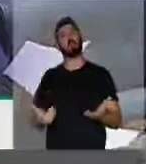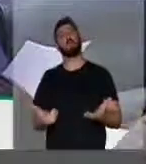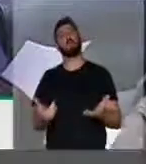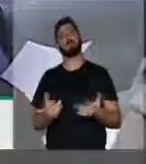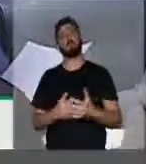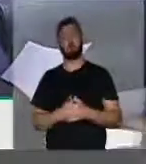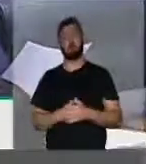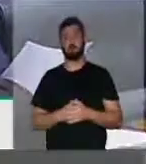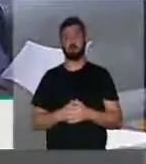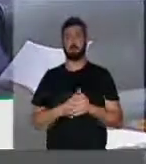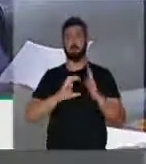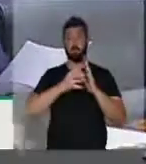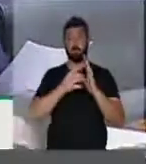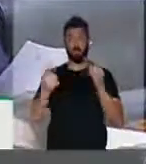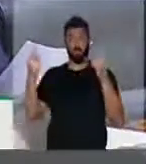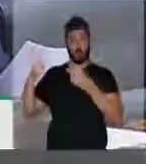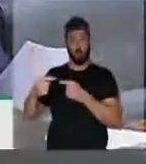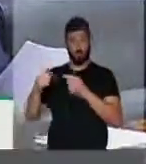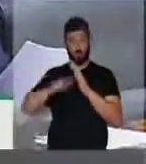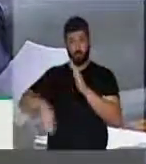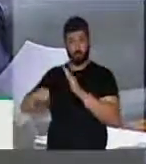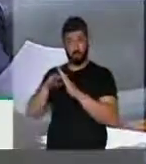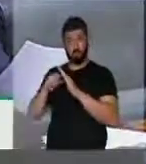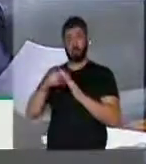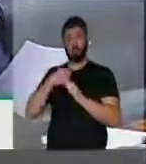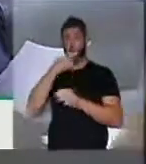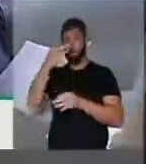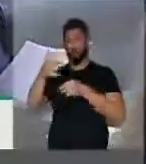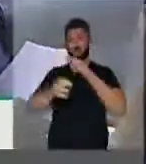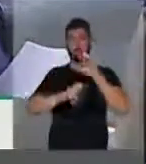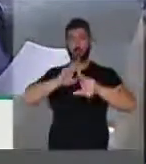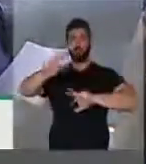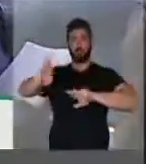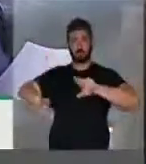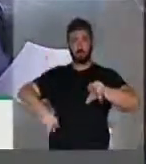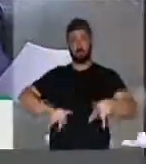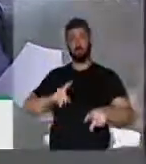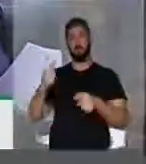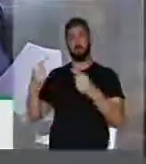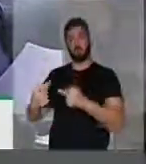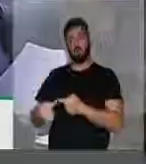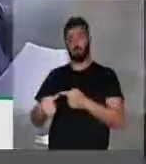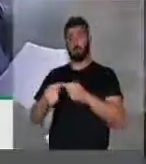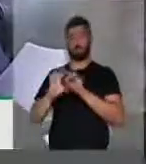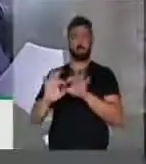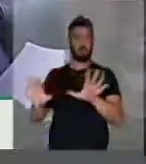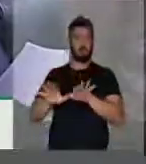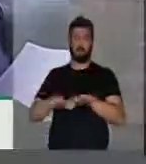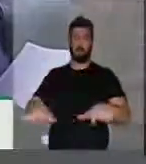Como os partidos de oposição têm posições diferenciadas, a oposição libera.